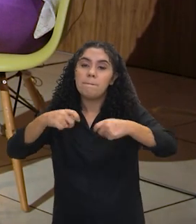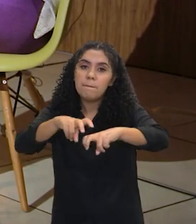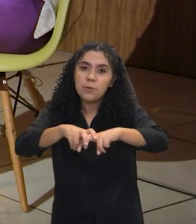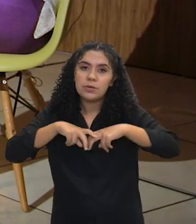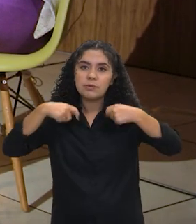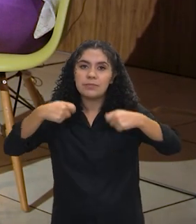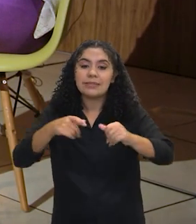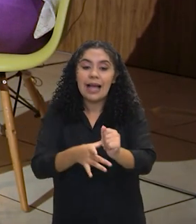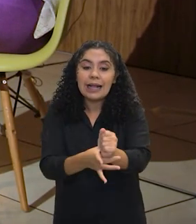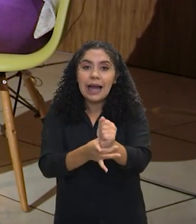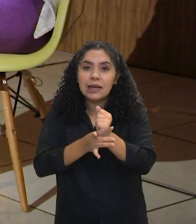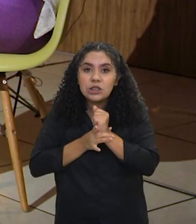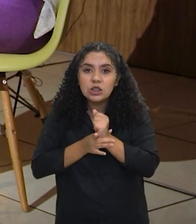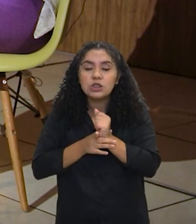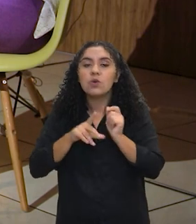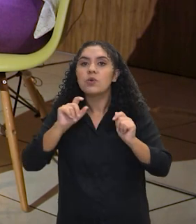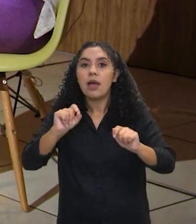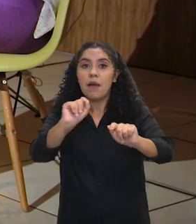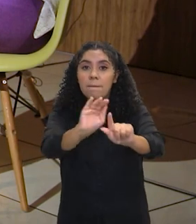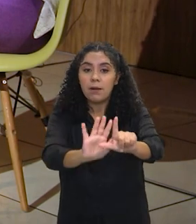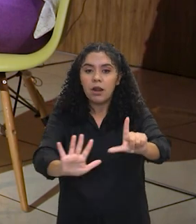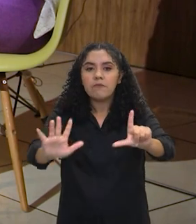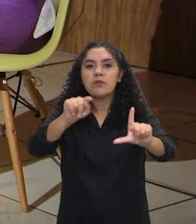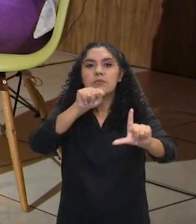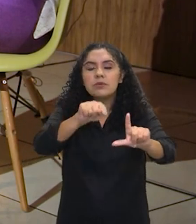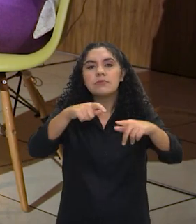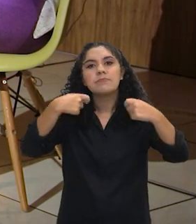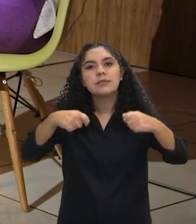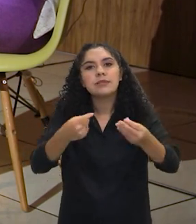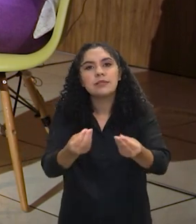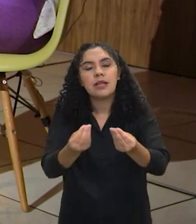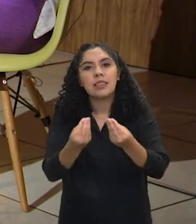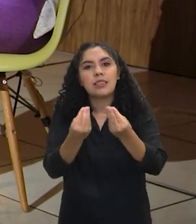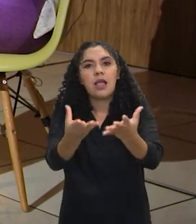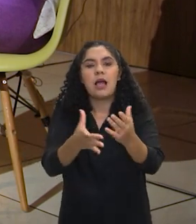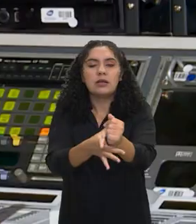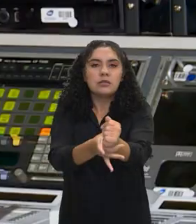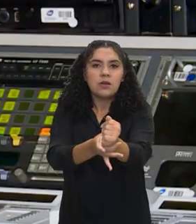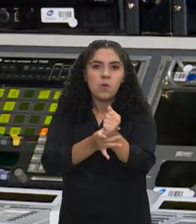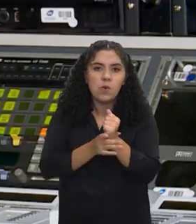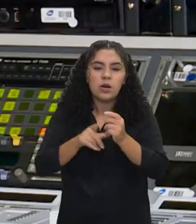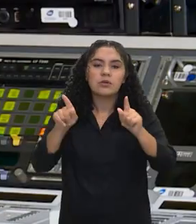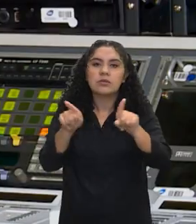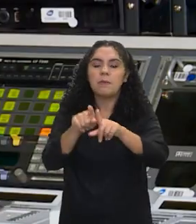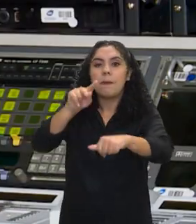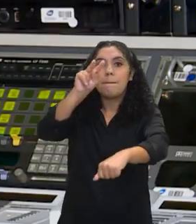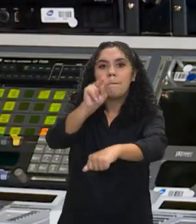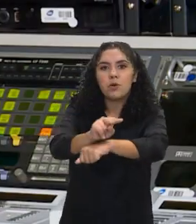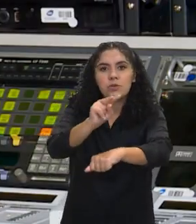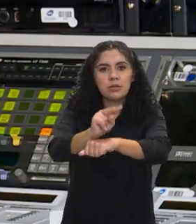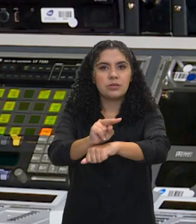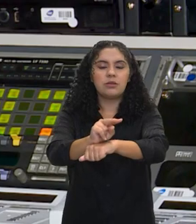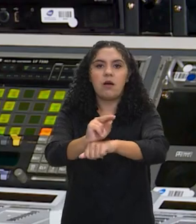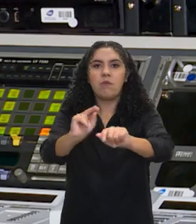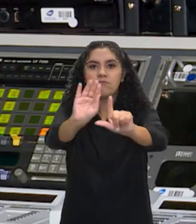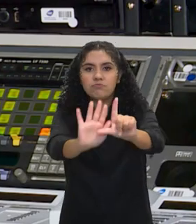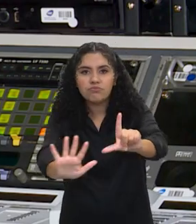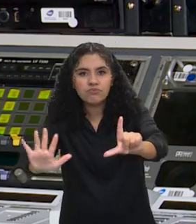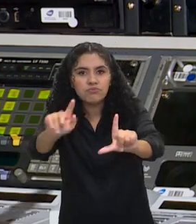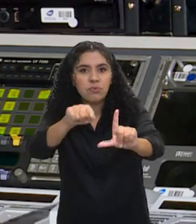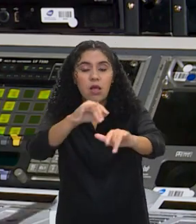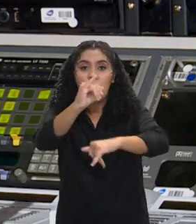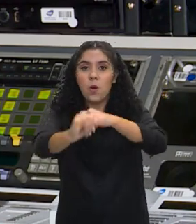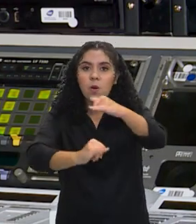as plataformas tenham um dever de cuidado, um dever de segurança, de proteção do ambiente online e que elas trabalhem